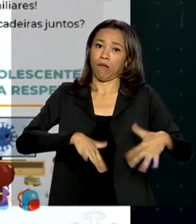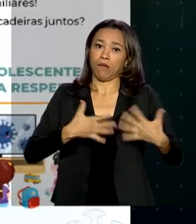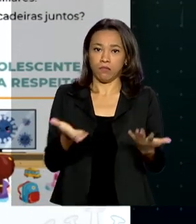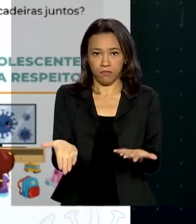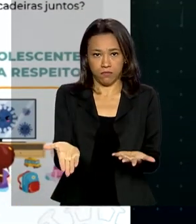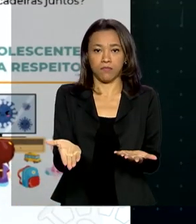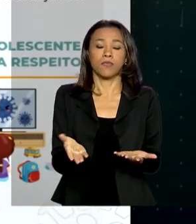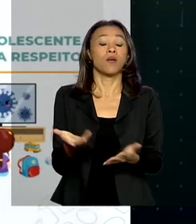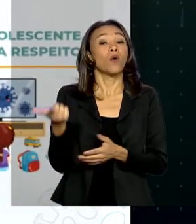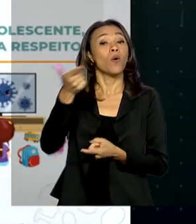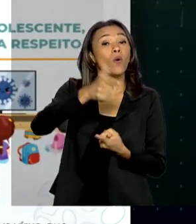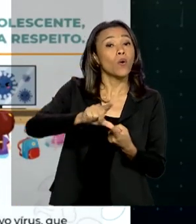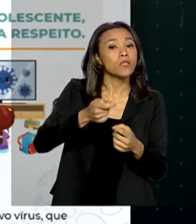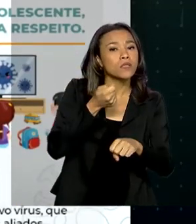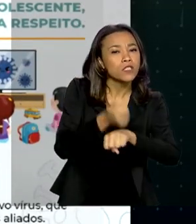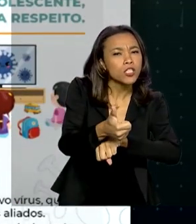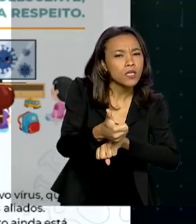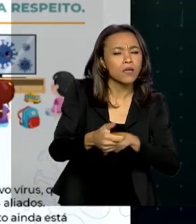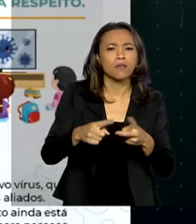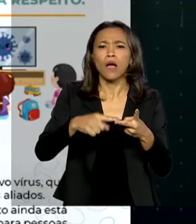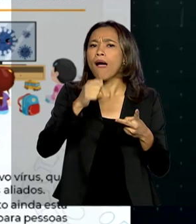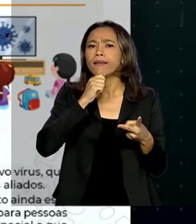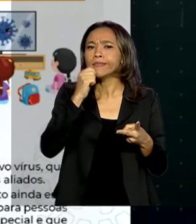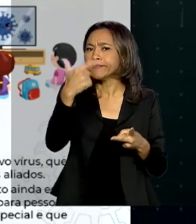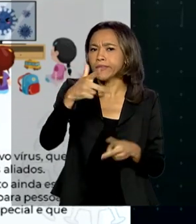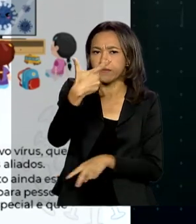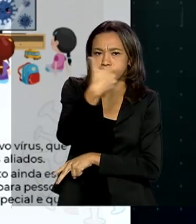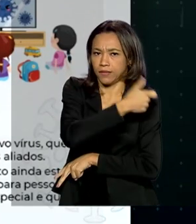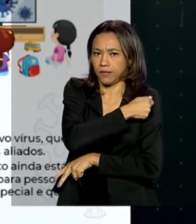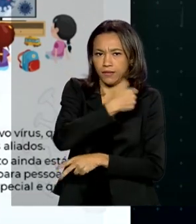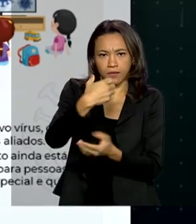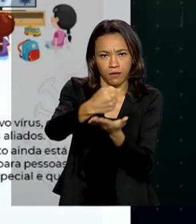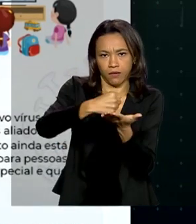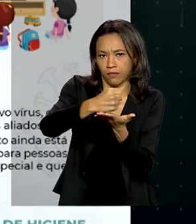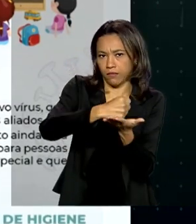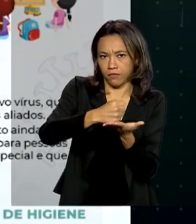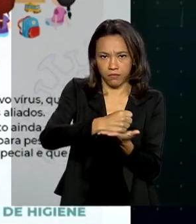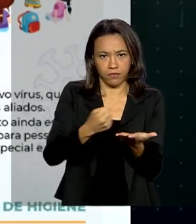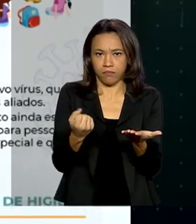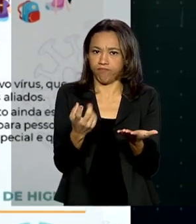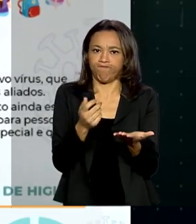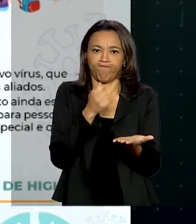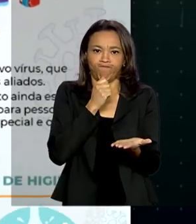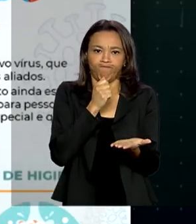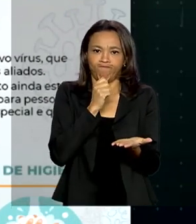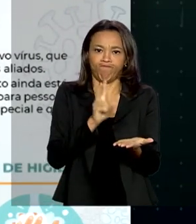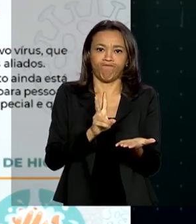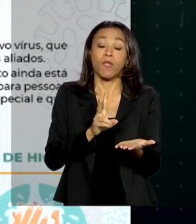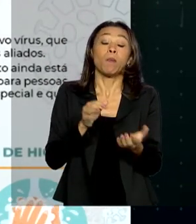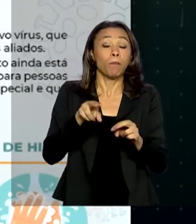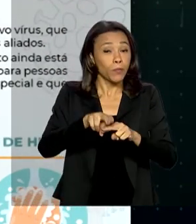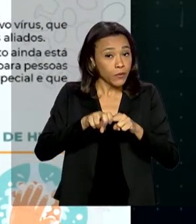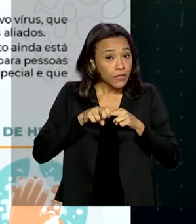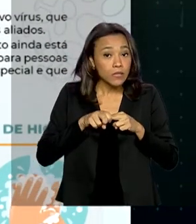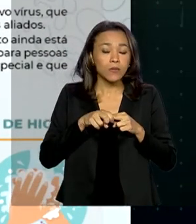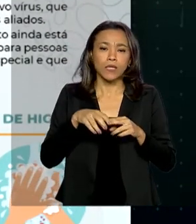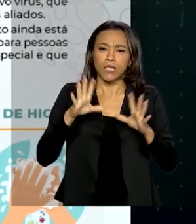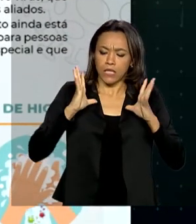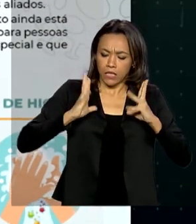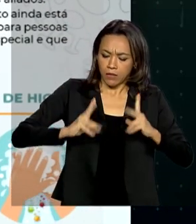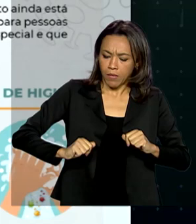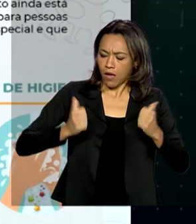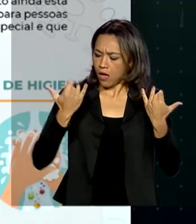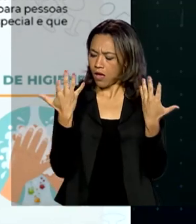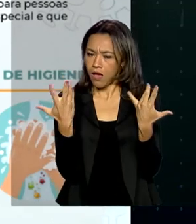dica é dizer que não existe vacina nem medicamentos testados, e por isso os hábitos de higiene são os